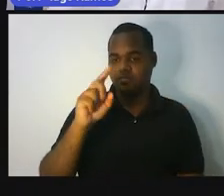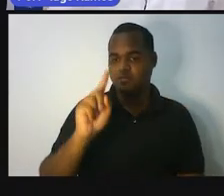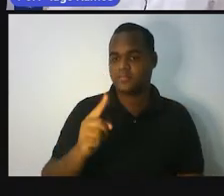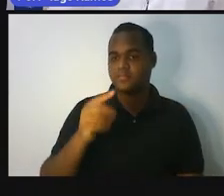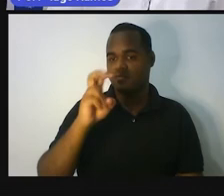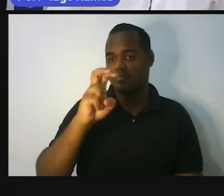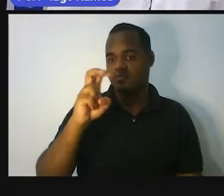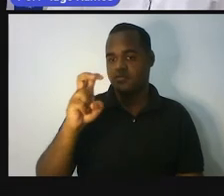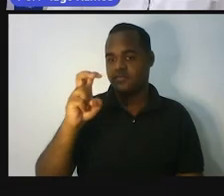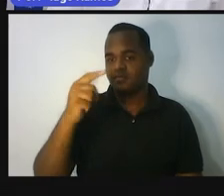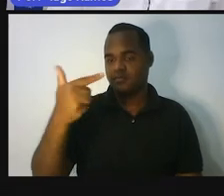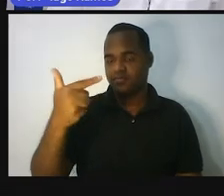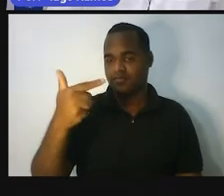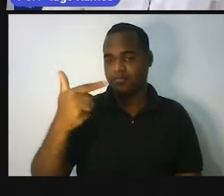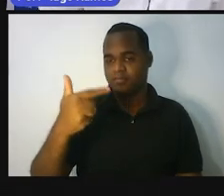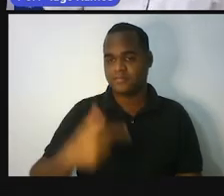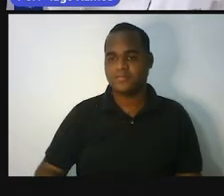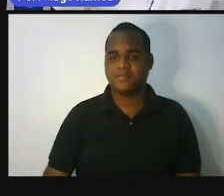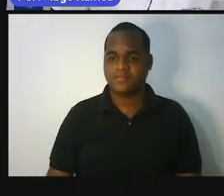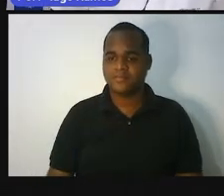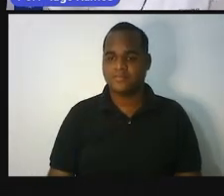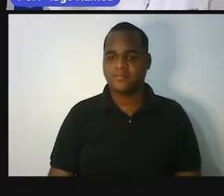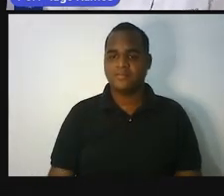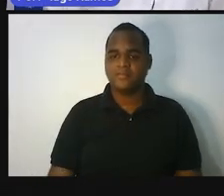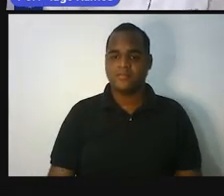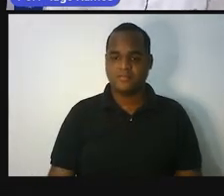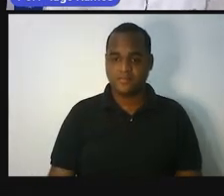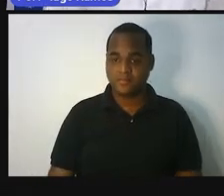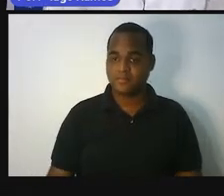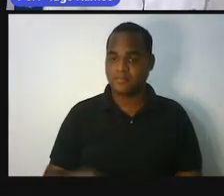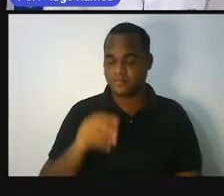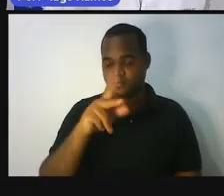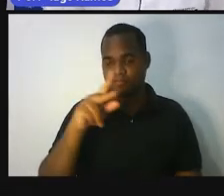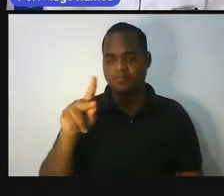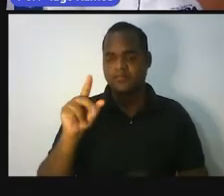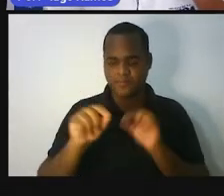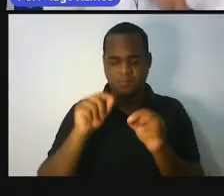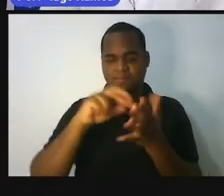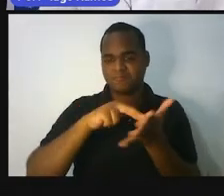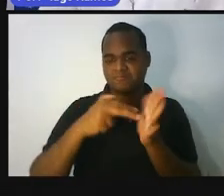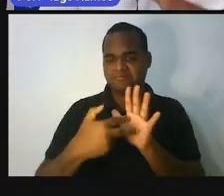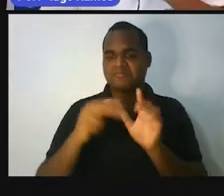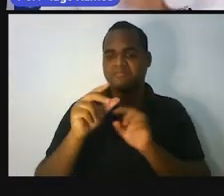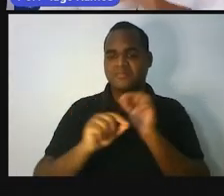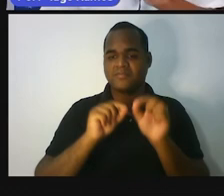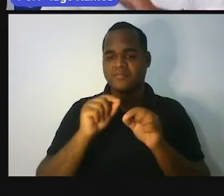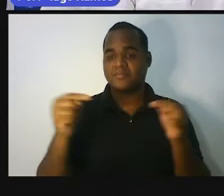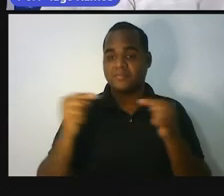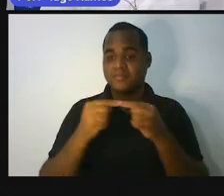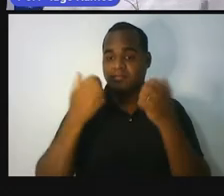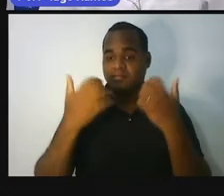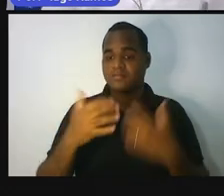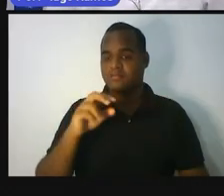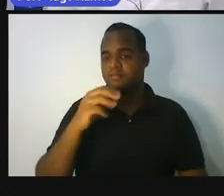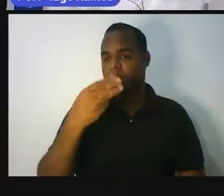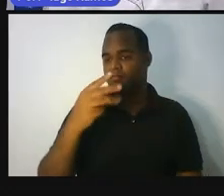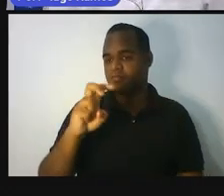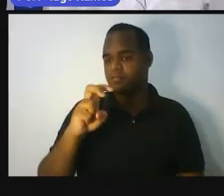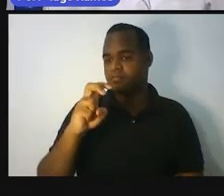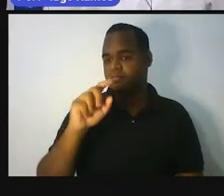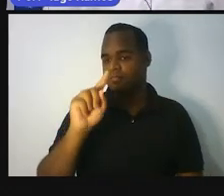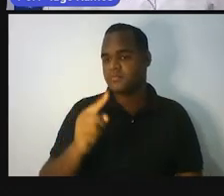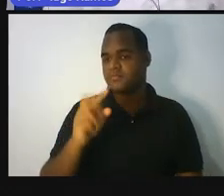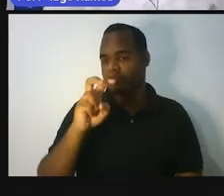35,552. Mas, professor, o que é que significa esse 35,552